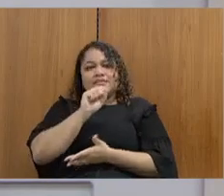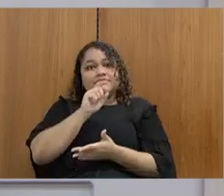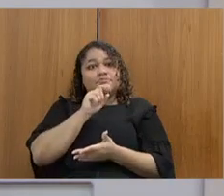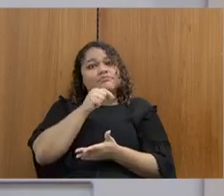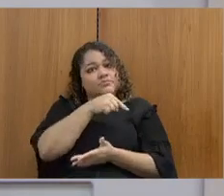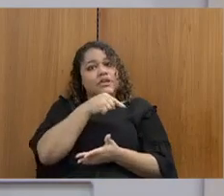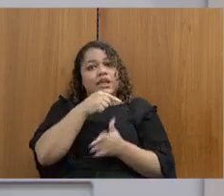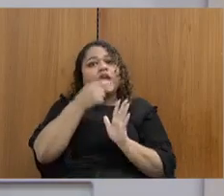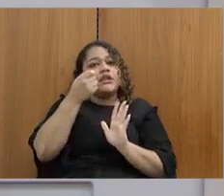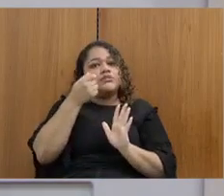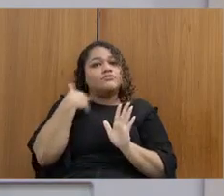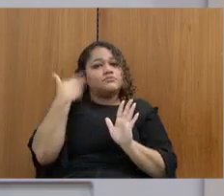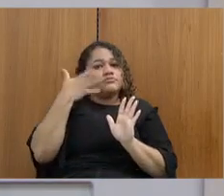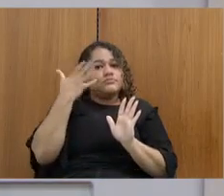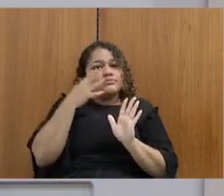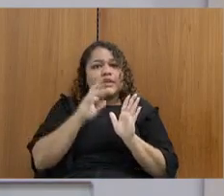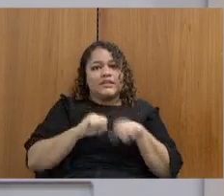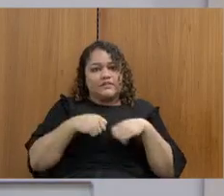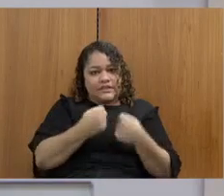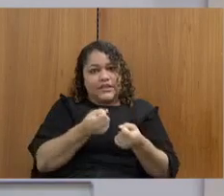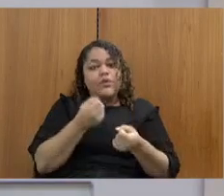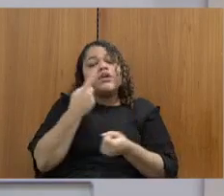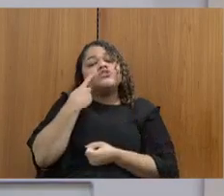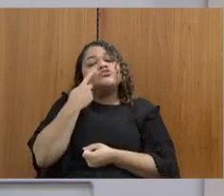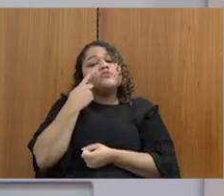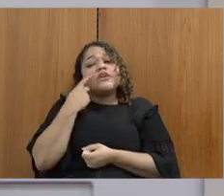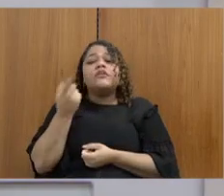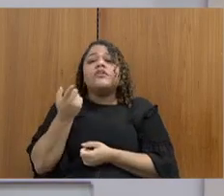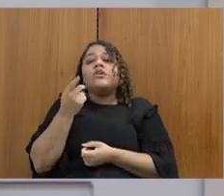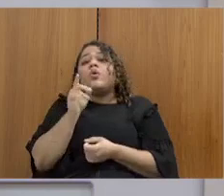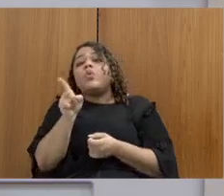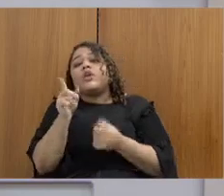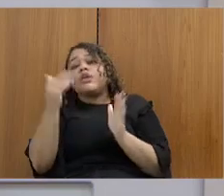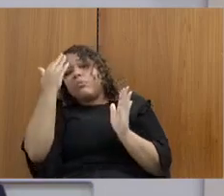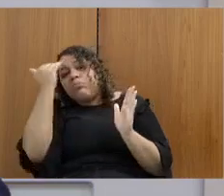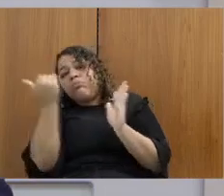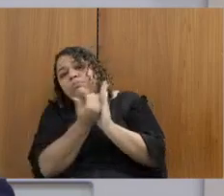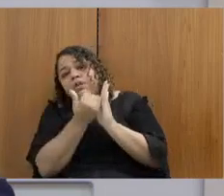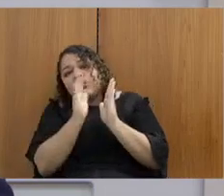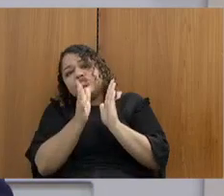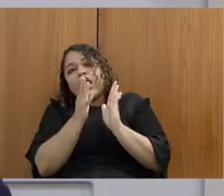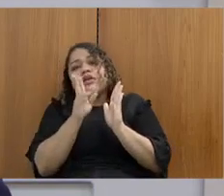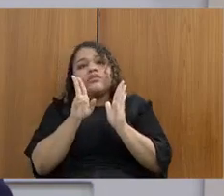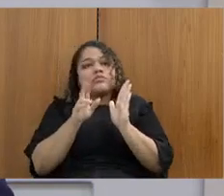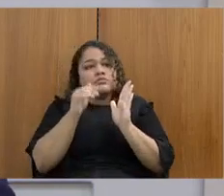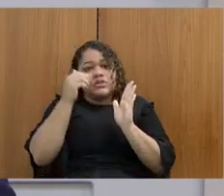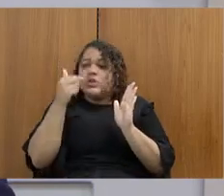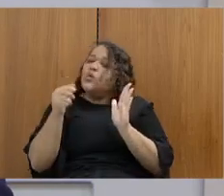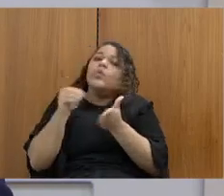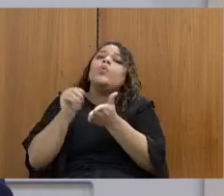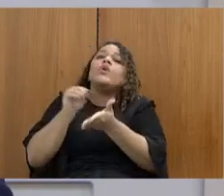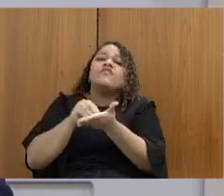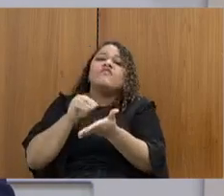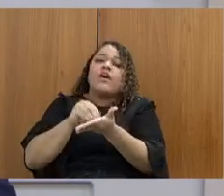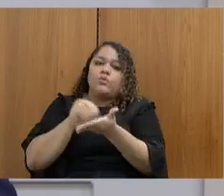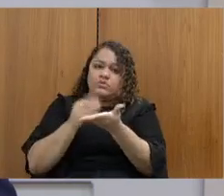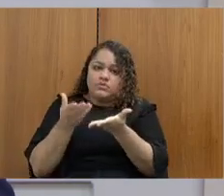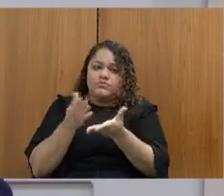implementado e não. Segundo ponto que eu trago aqui é a questão da transparência nas informações.